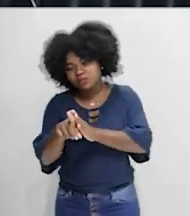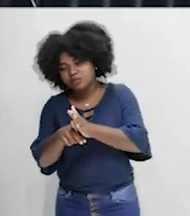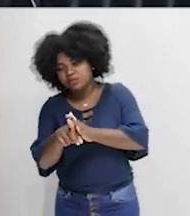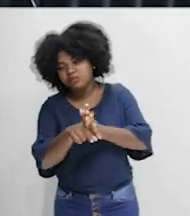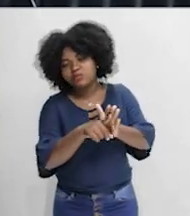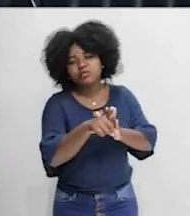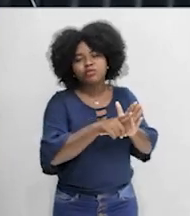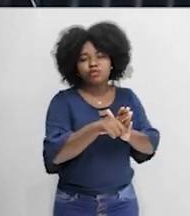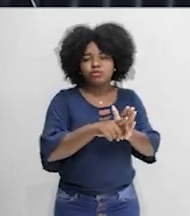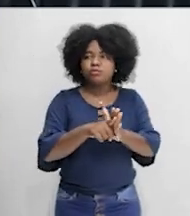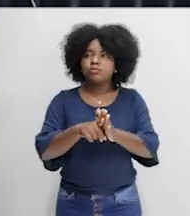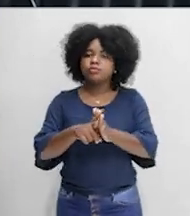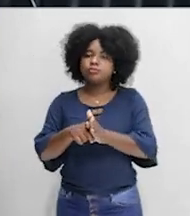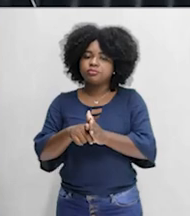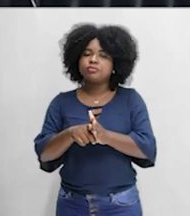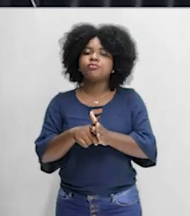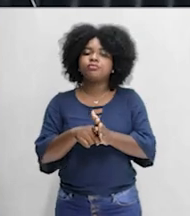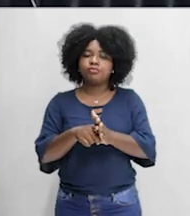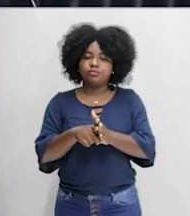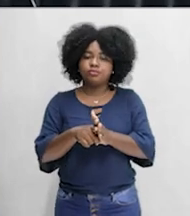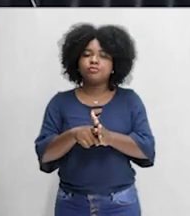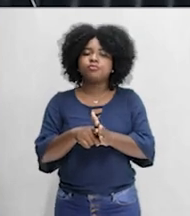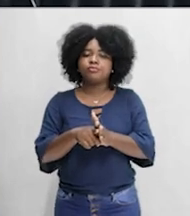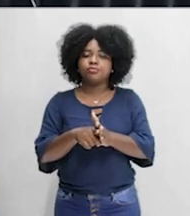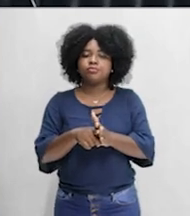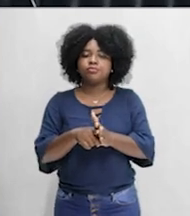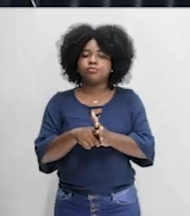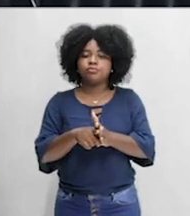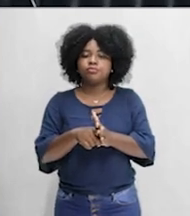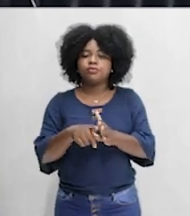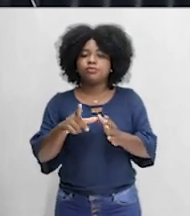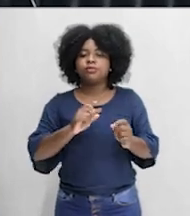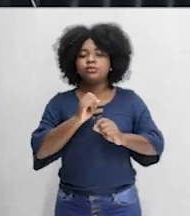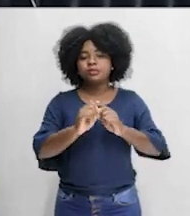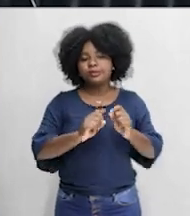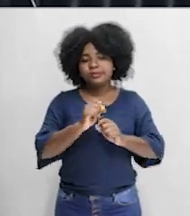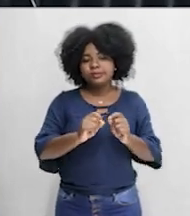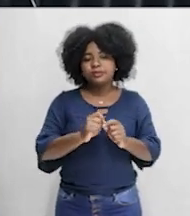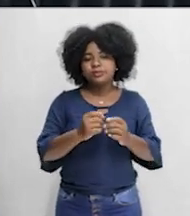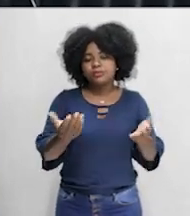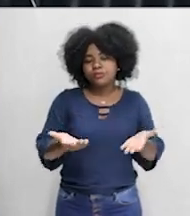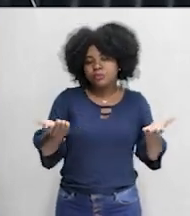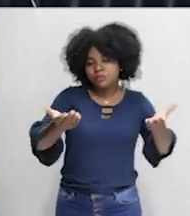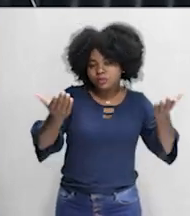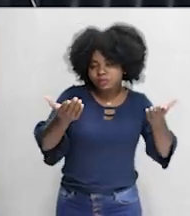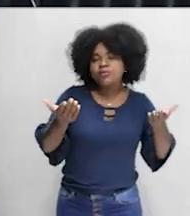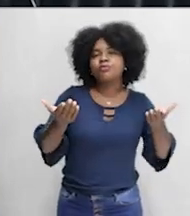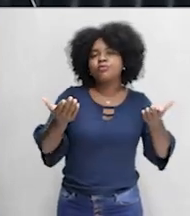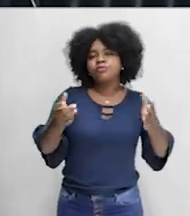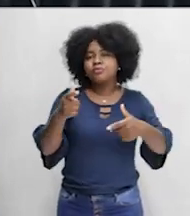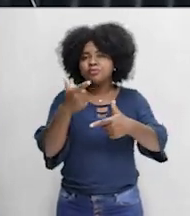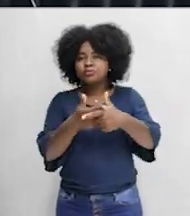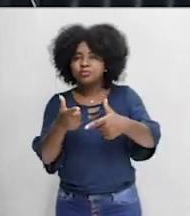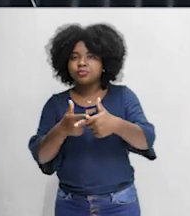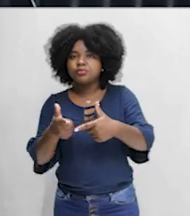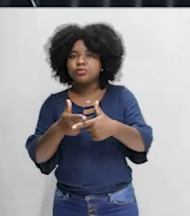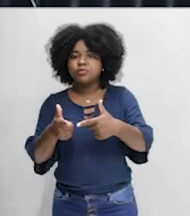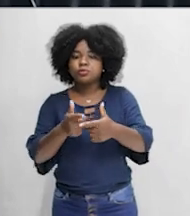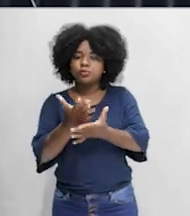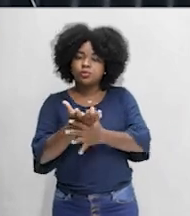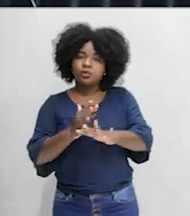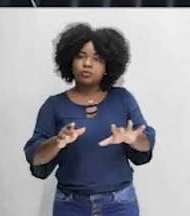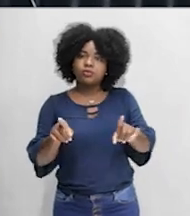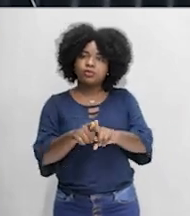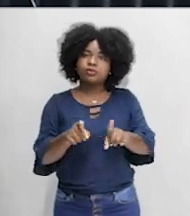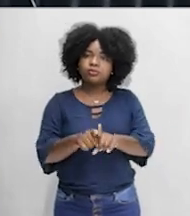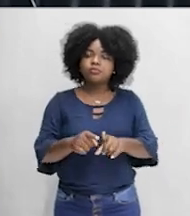evidenciar aos governos falhas ambientais ou falhas sociais. E vão buscar atuar, corrigir essas problemáticas. E